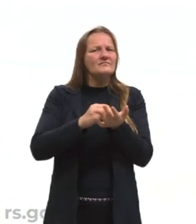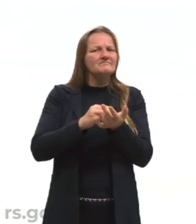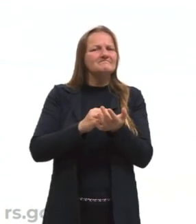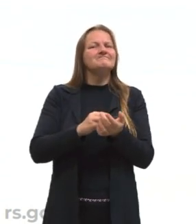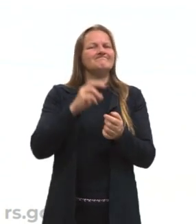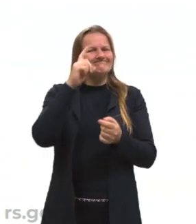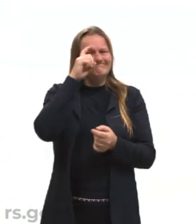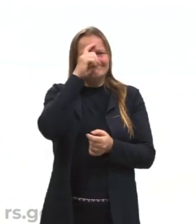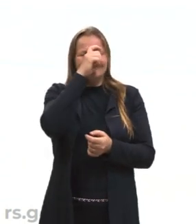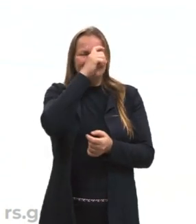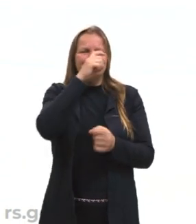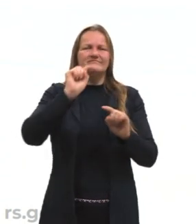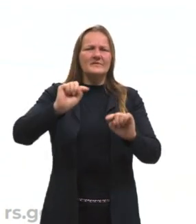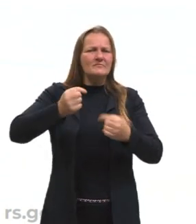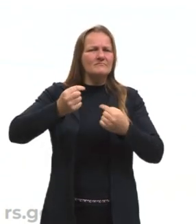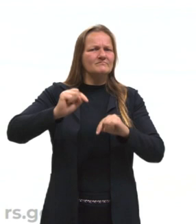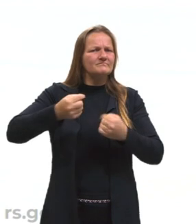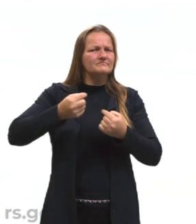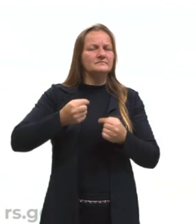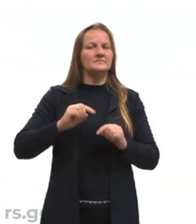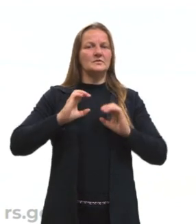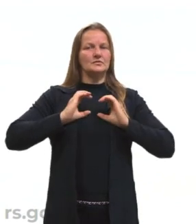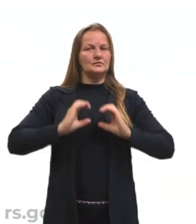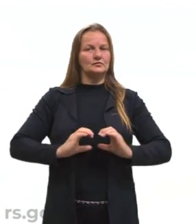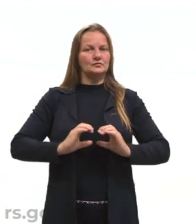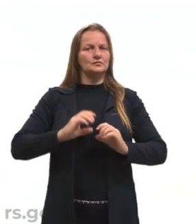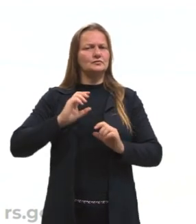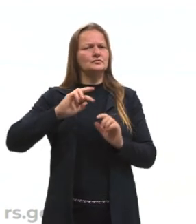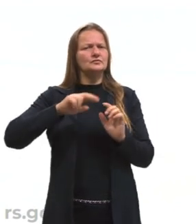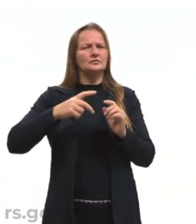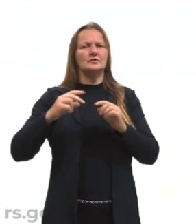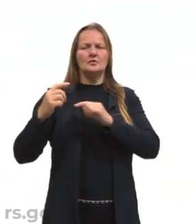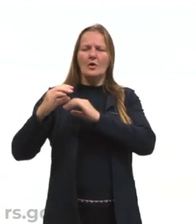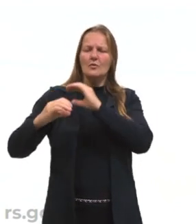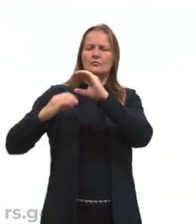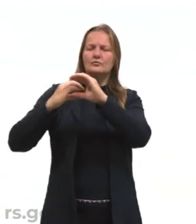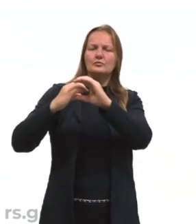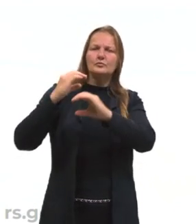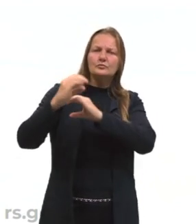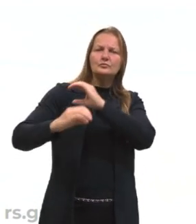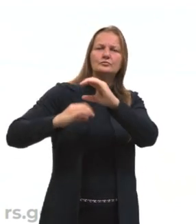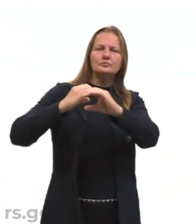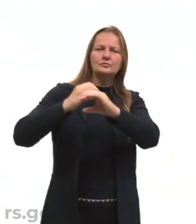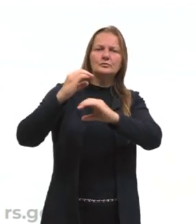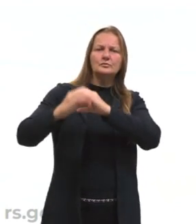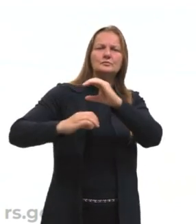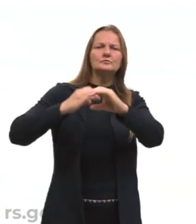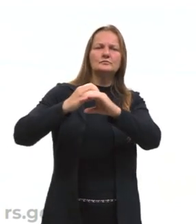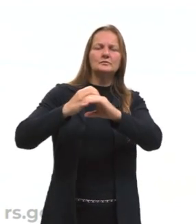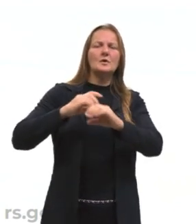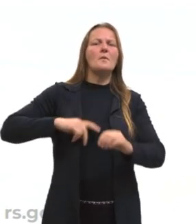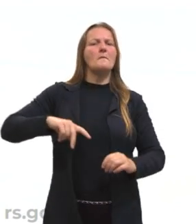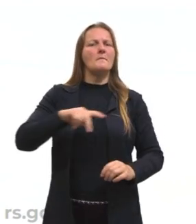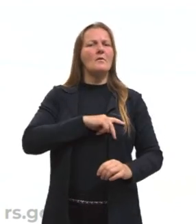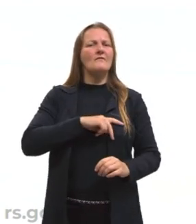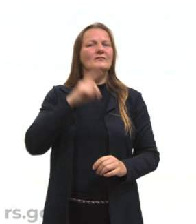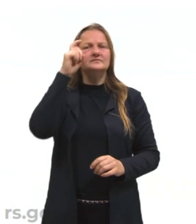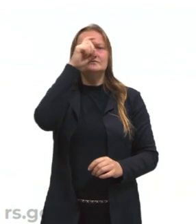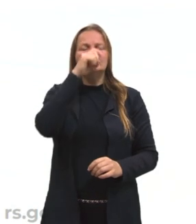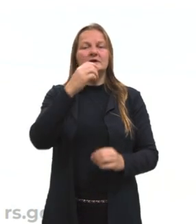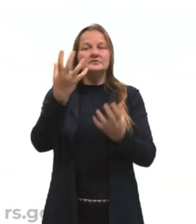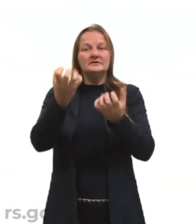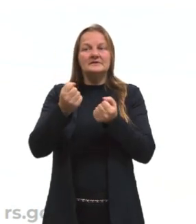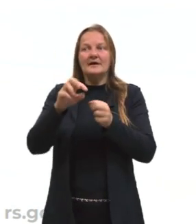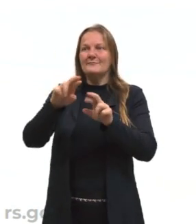passamos por momentos, a civilização, né? Isso é cíclico, né? Alguns momentos a civilização tem essa dificuldade de